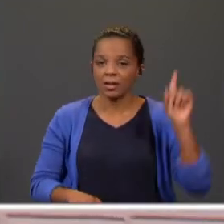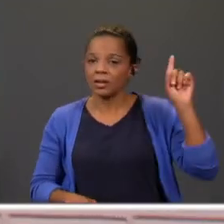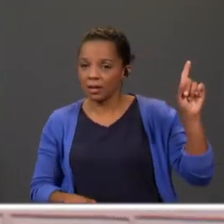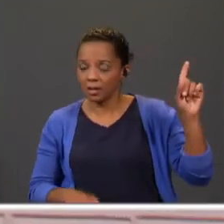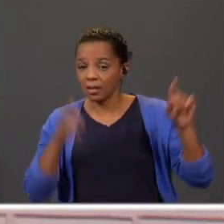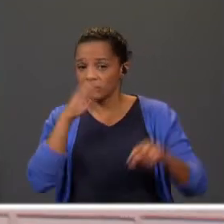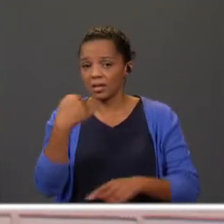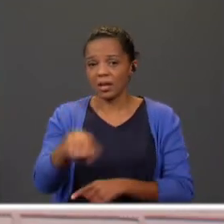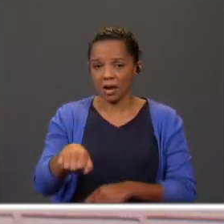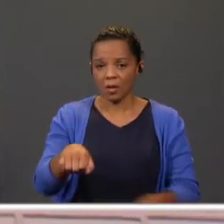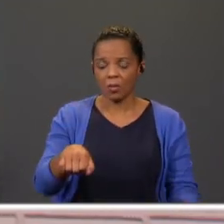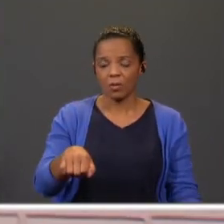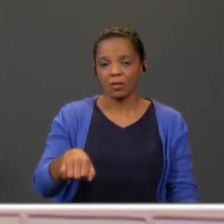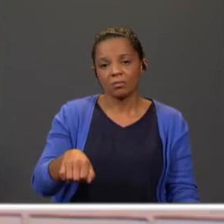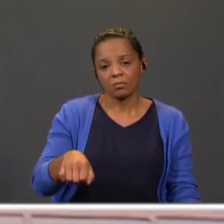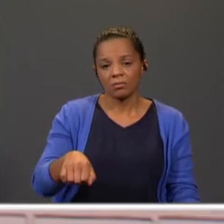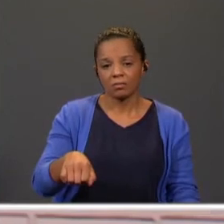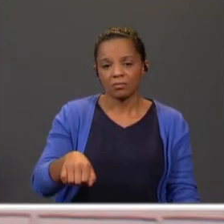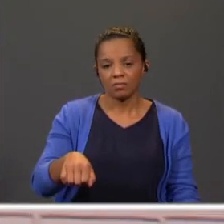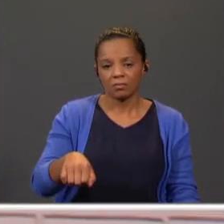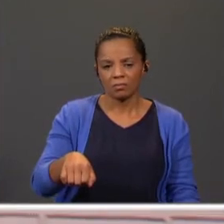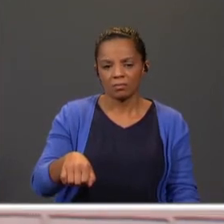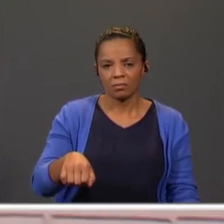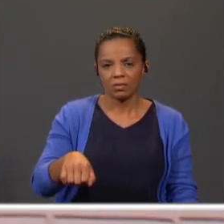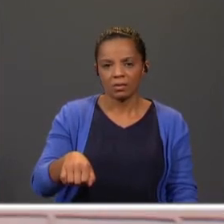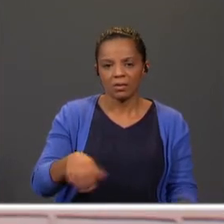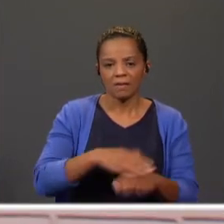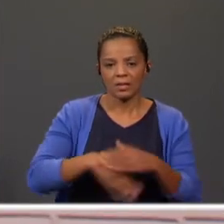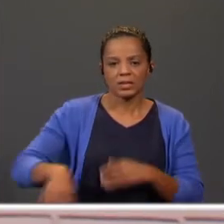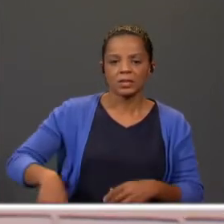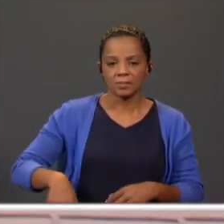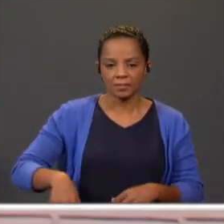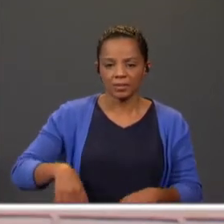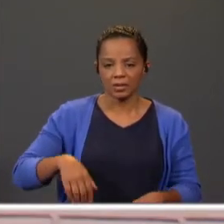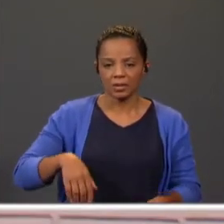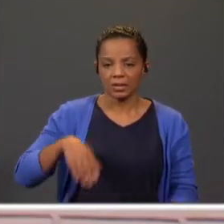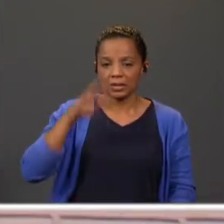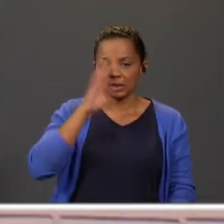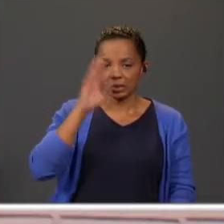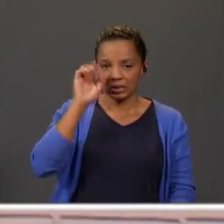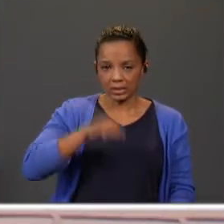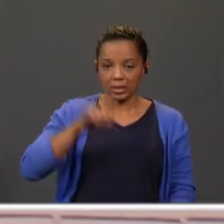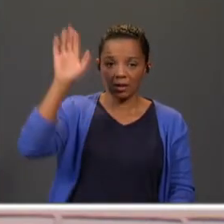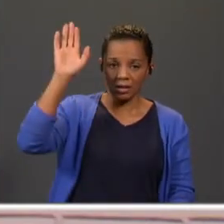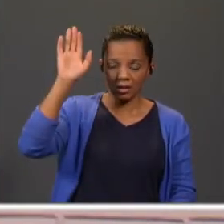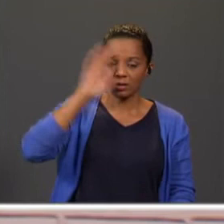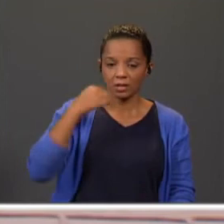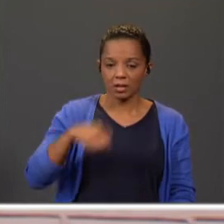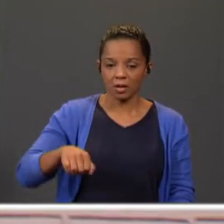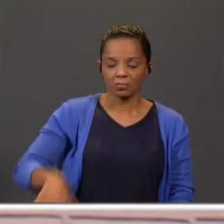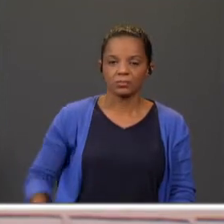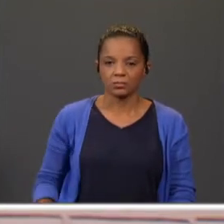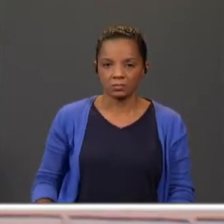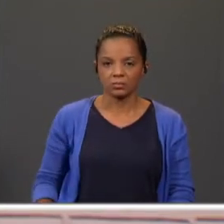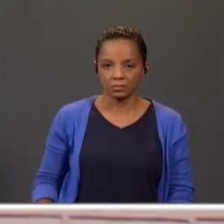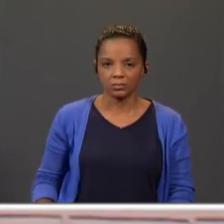ar. Se for não, fazem assim. Pode ser? Vamos experimentar. Então, se for sim, vocês faziam assim. E se for não, vocês